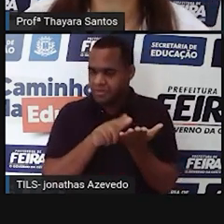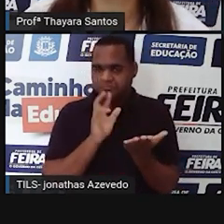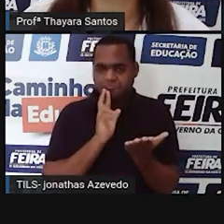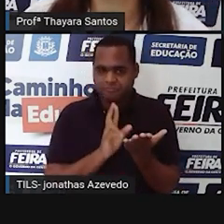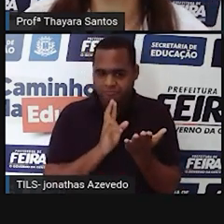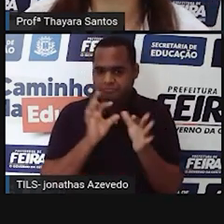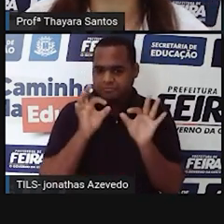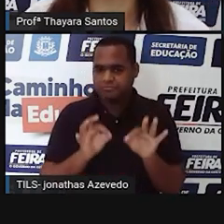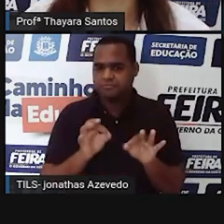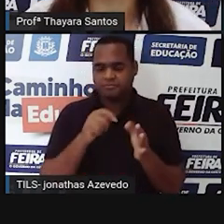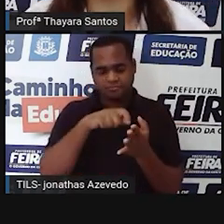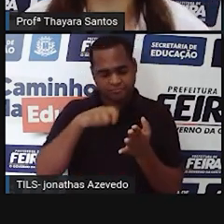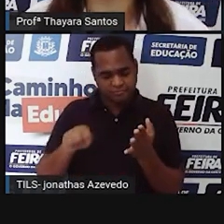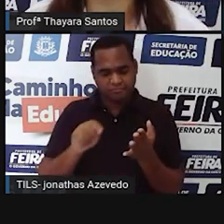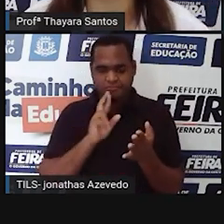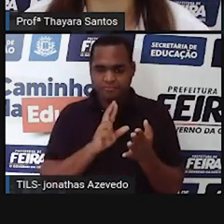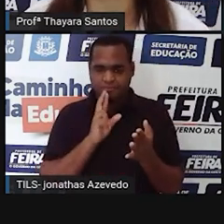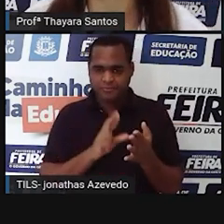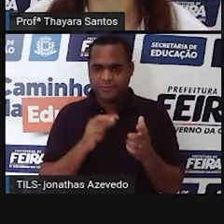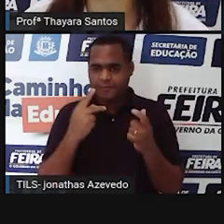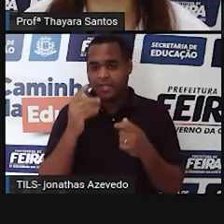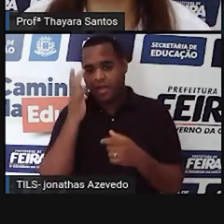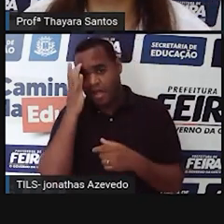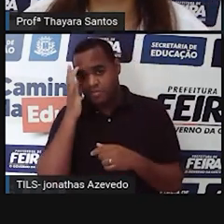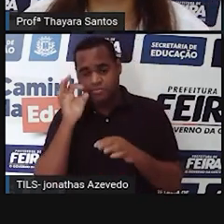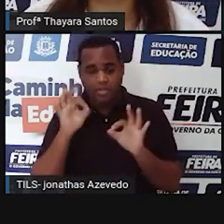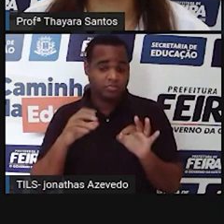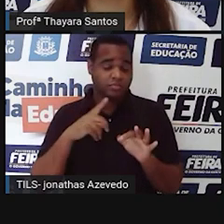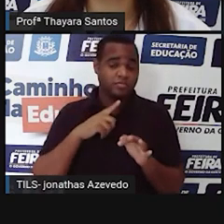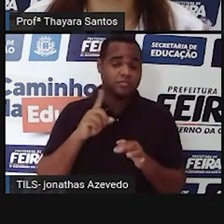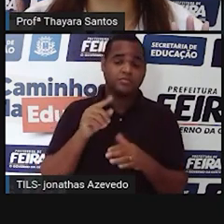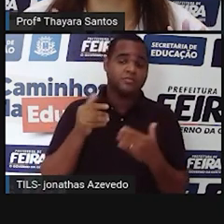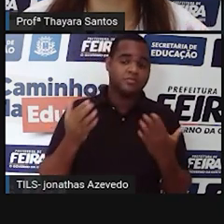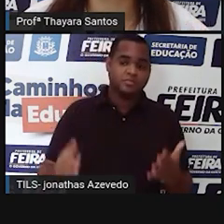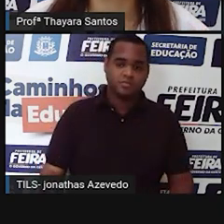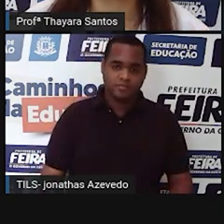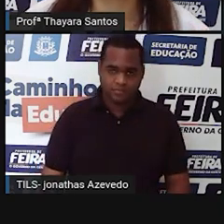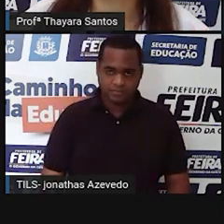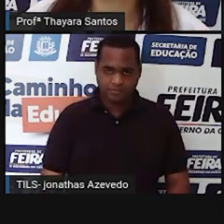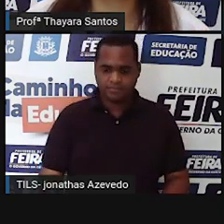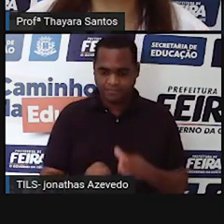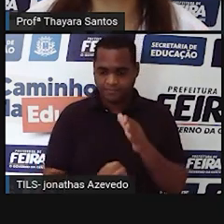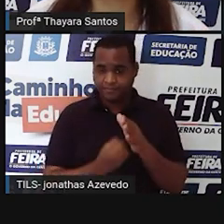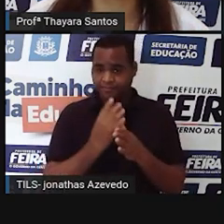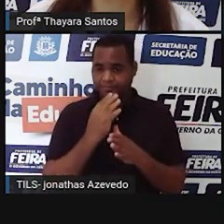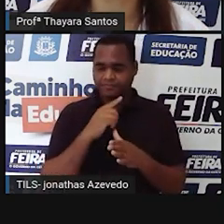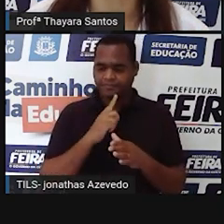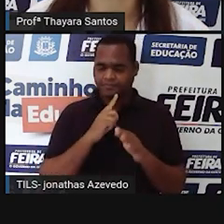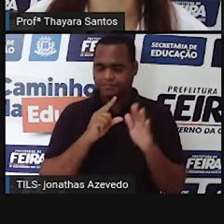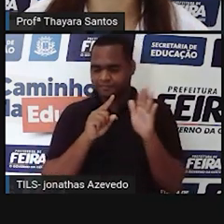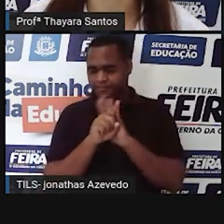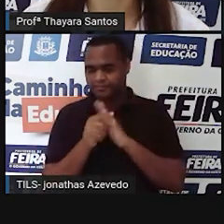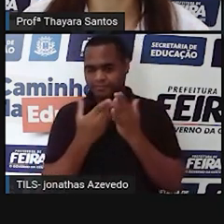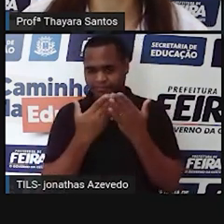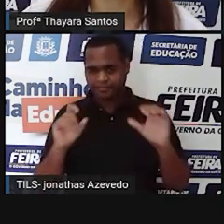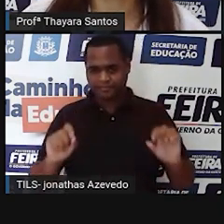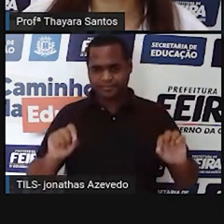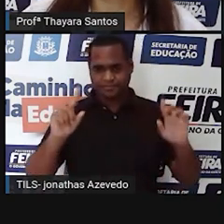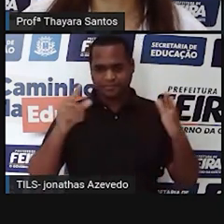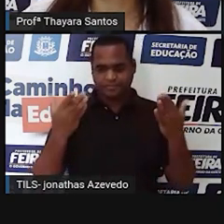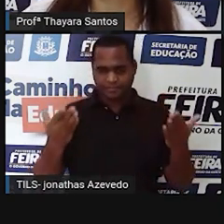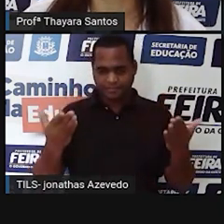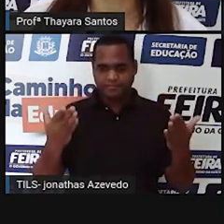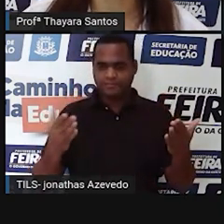para vocês poderem anotar as respostas que vocês acham que estão corretas. Então, vai aparecer as perguntas aí na nossa tela e,